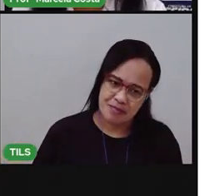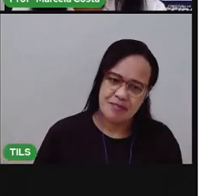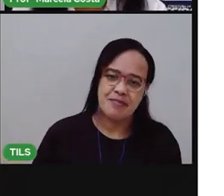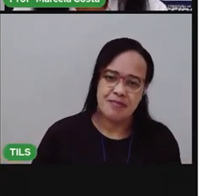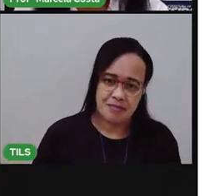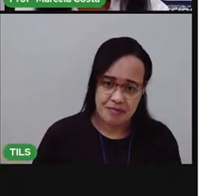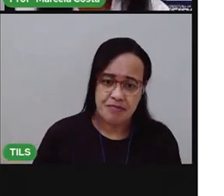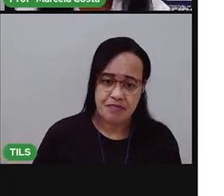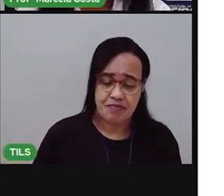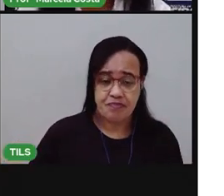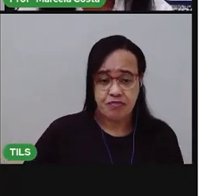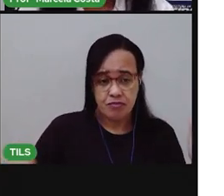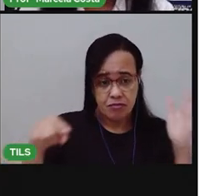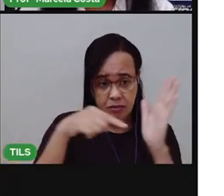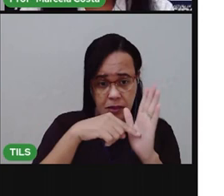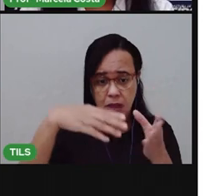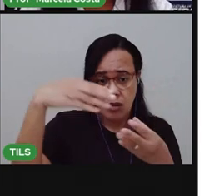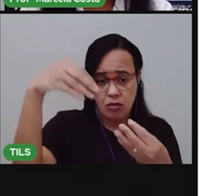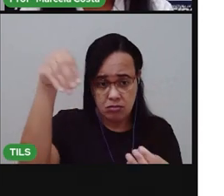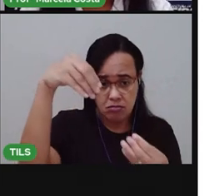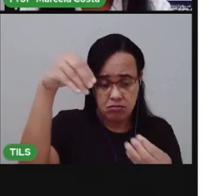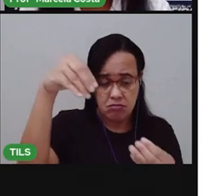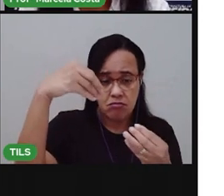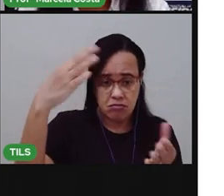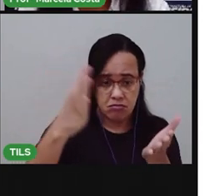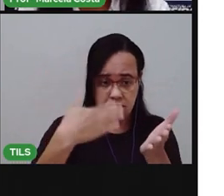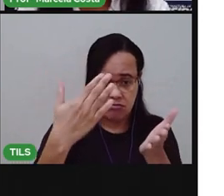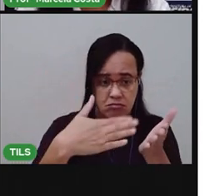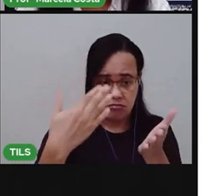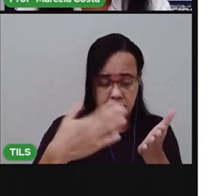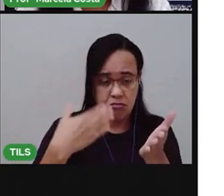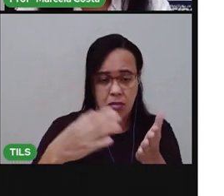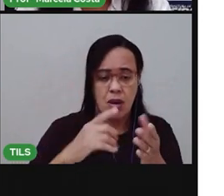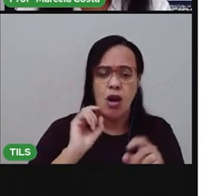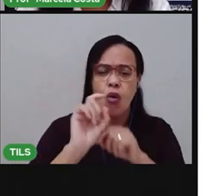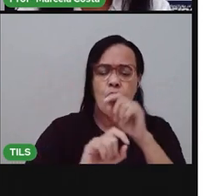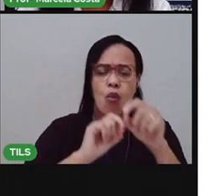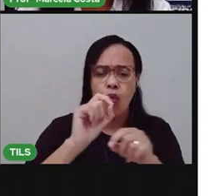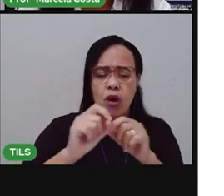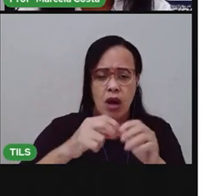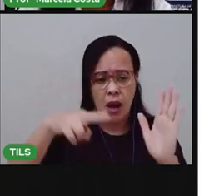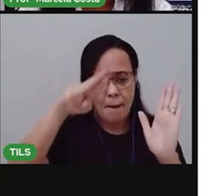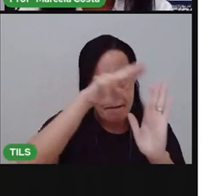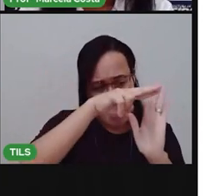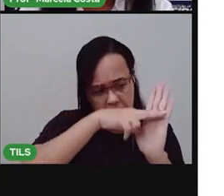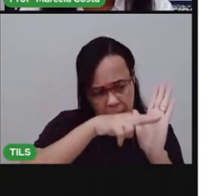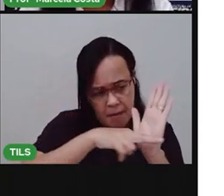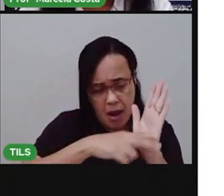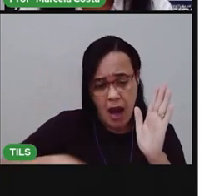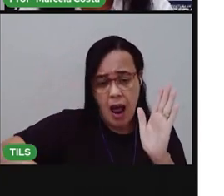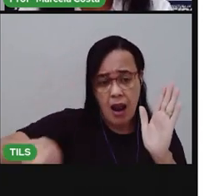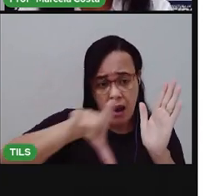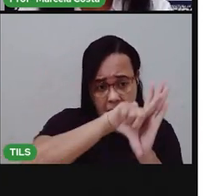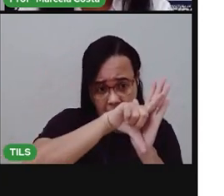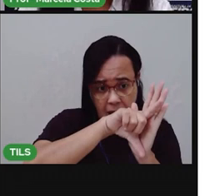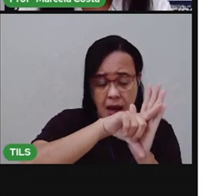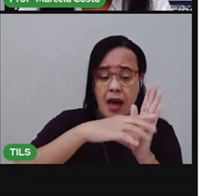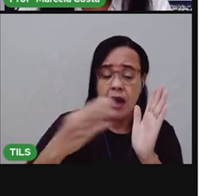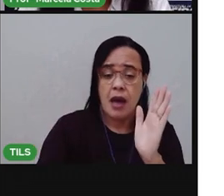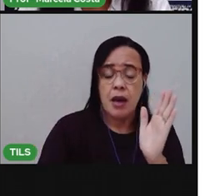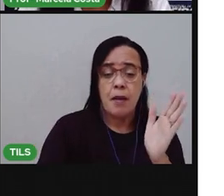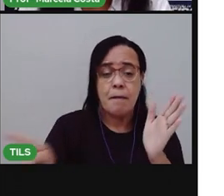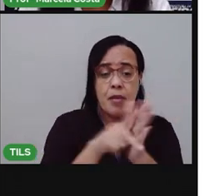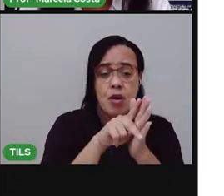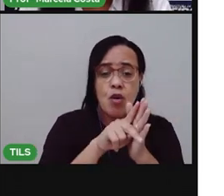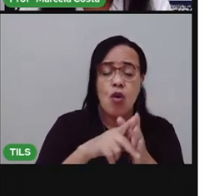O estatuto é um conjunto de regras que são as leis que está previsto na